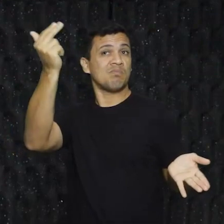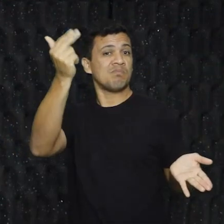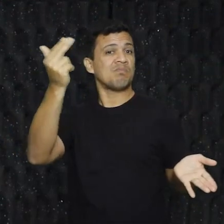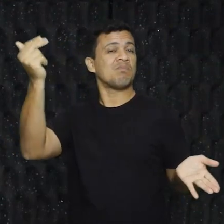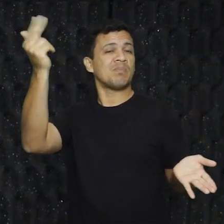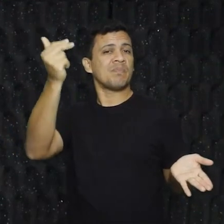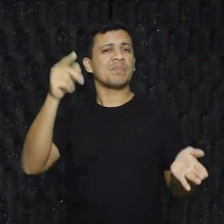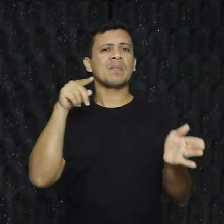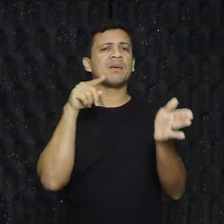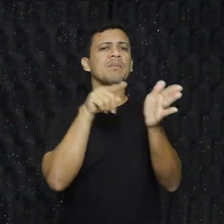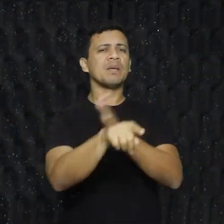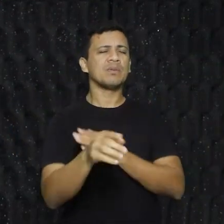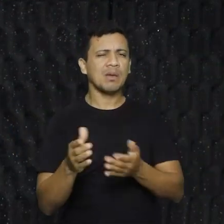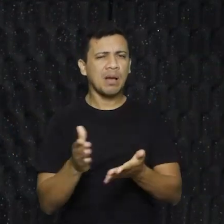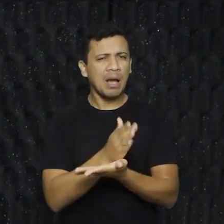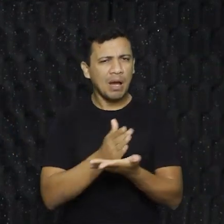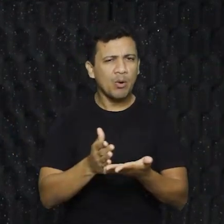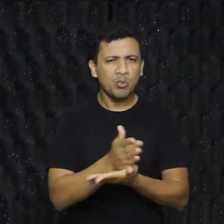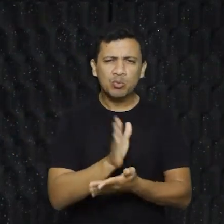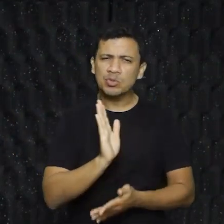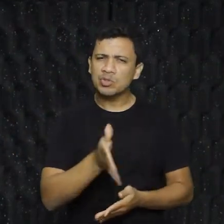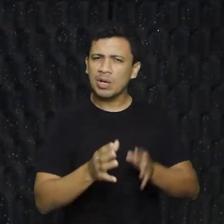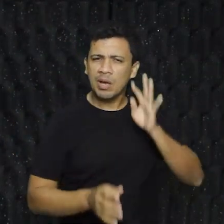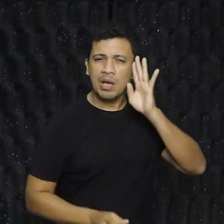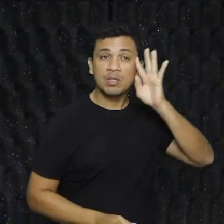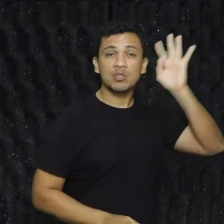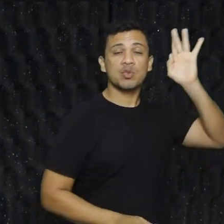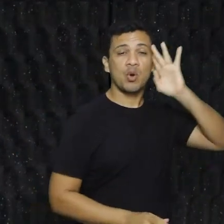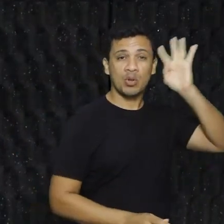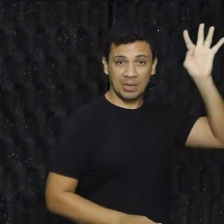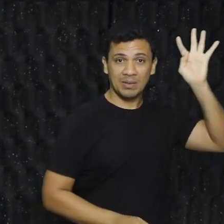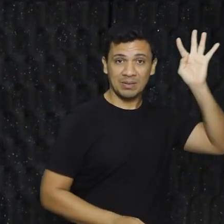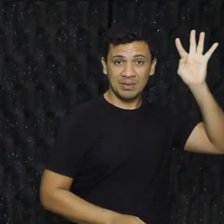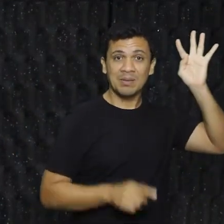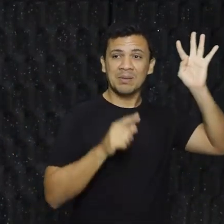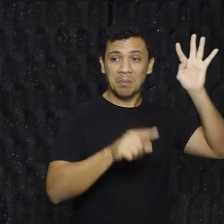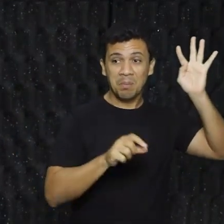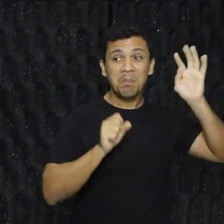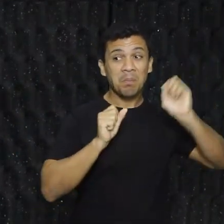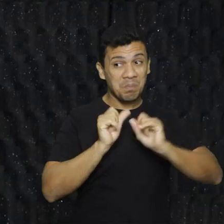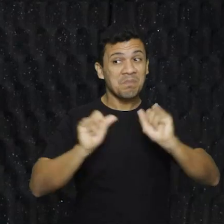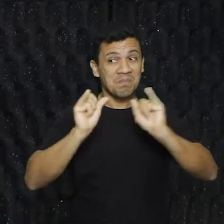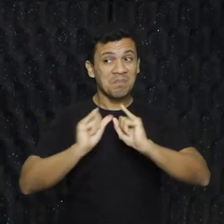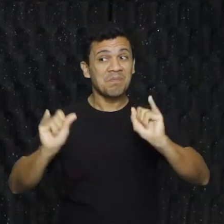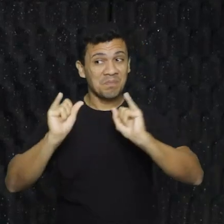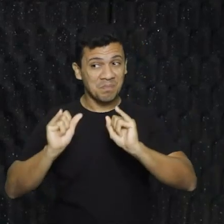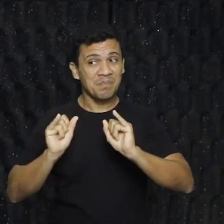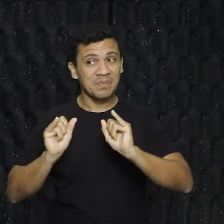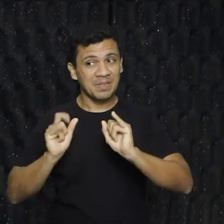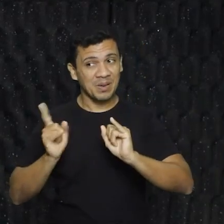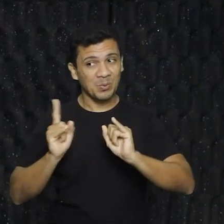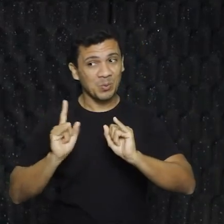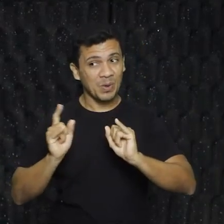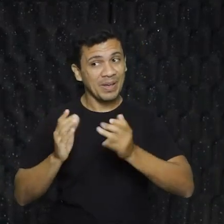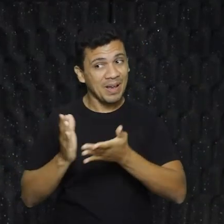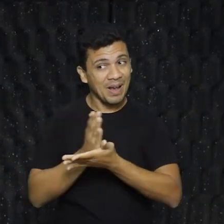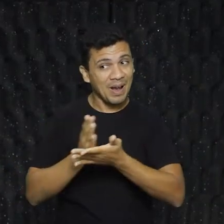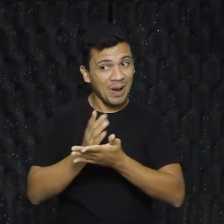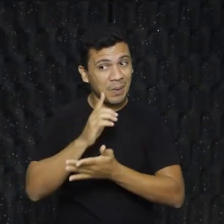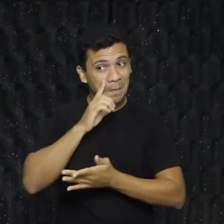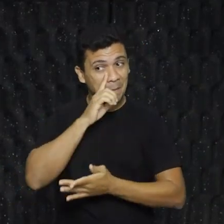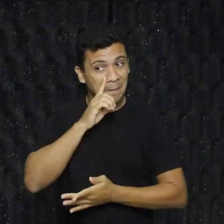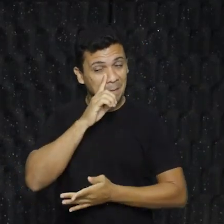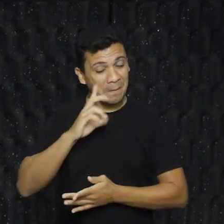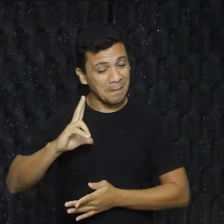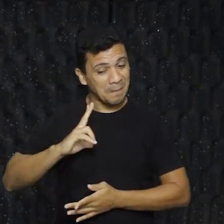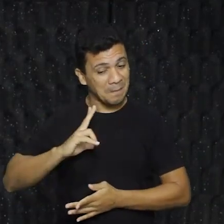pergunto para os meus alunos, algum de vocês teve um sonho que possa socializar, lógico, que não seja arriscado para você se